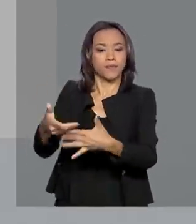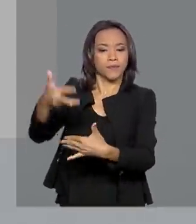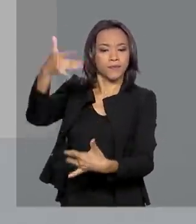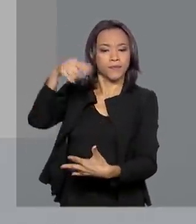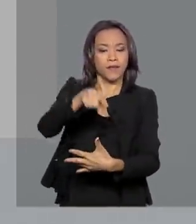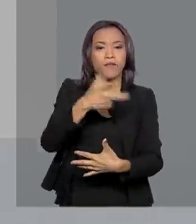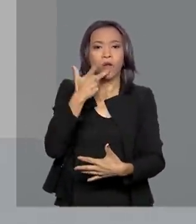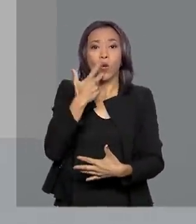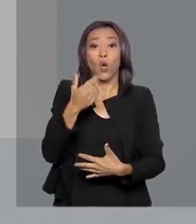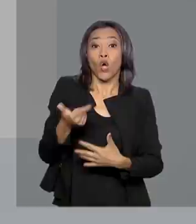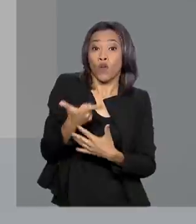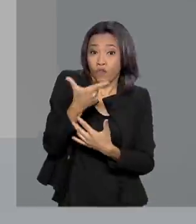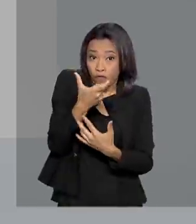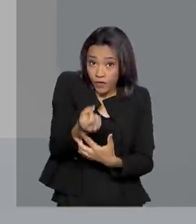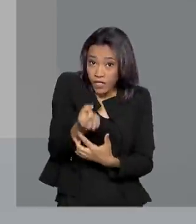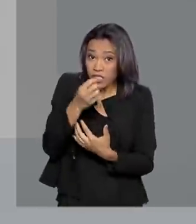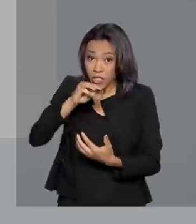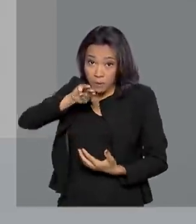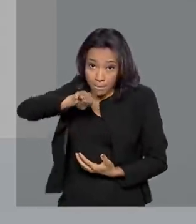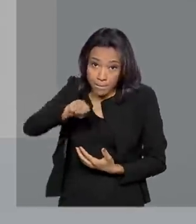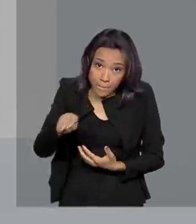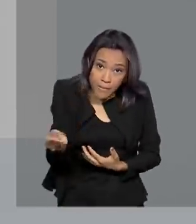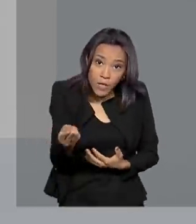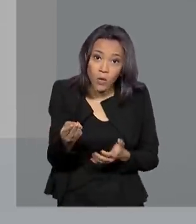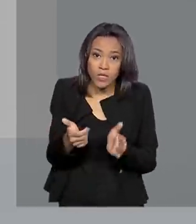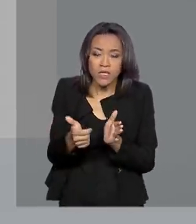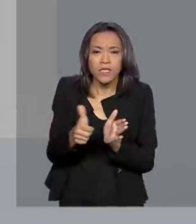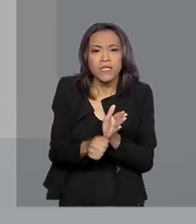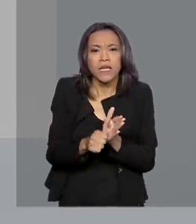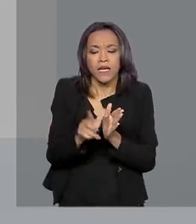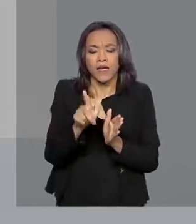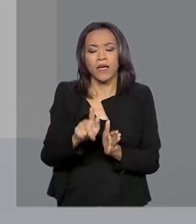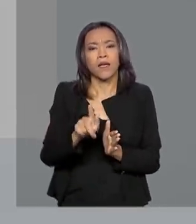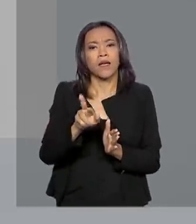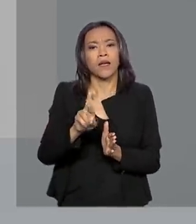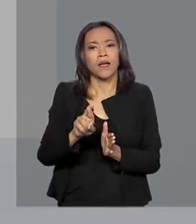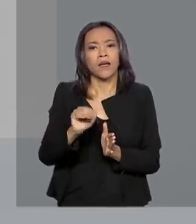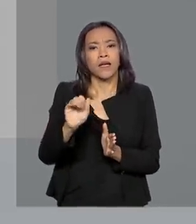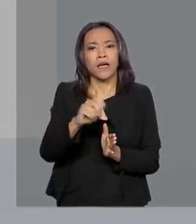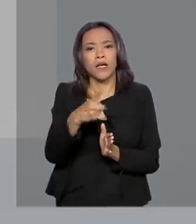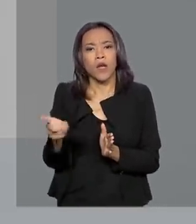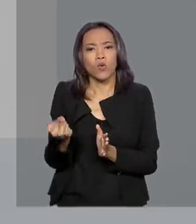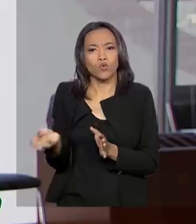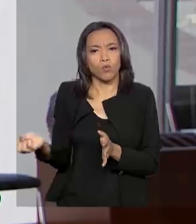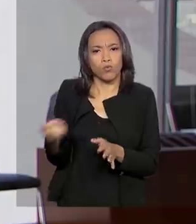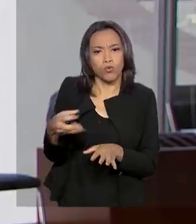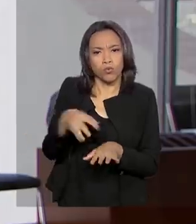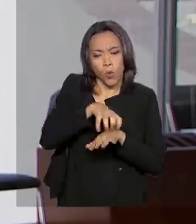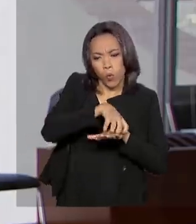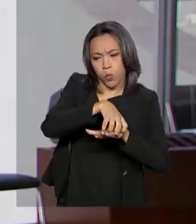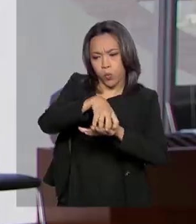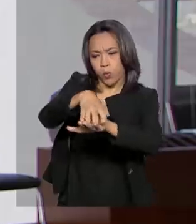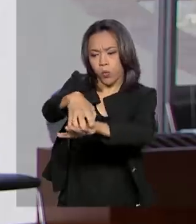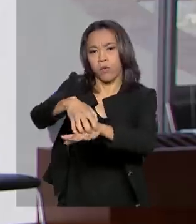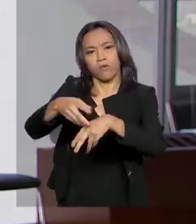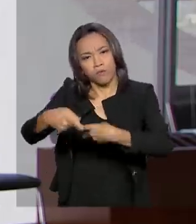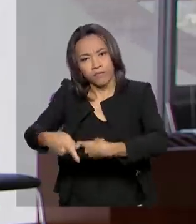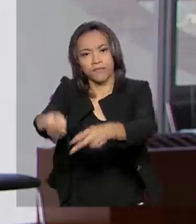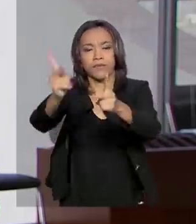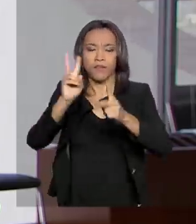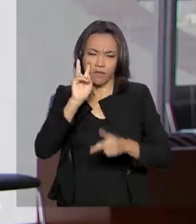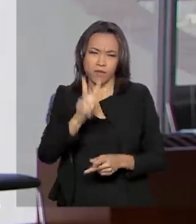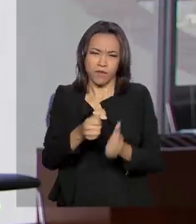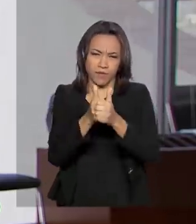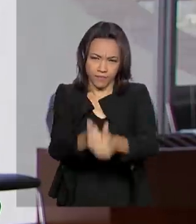20 milhões de toneladas de grãos vão chegar aos portos do Arco Norte. Vamos ver agora os detalhes na reportagem de